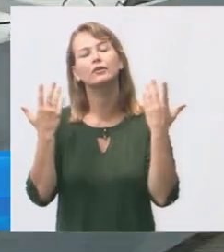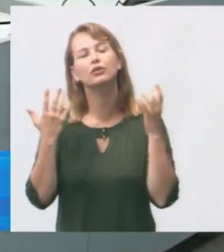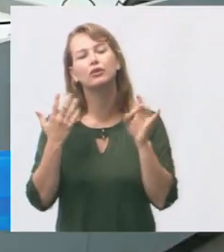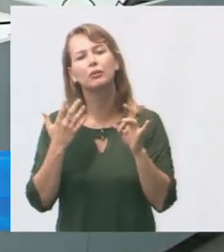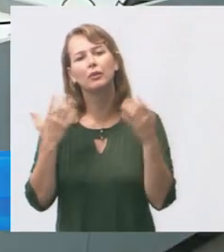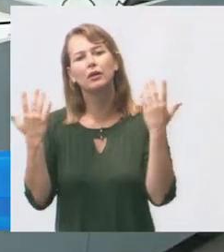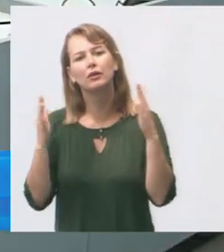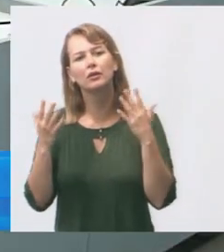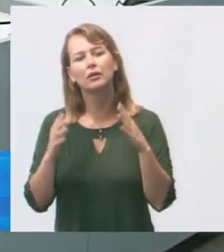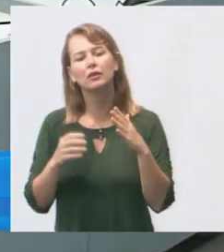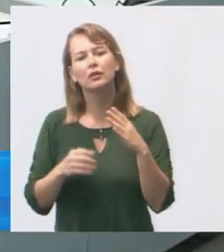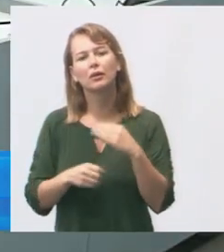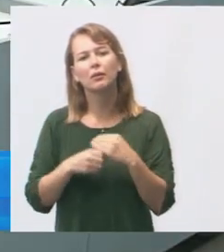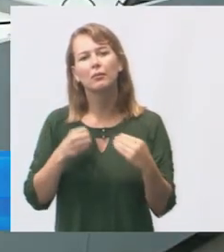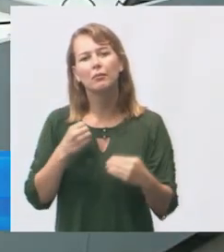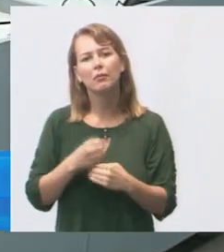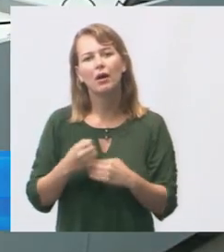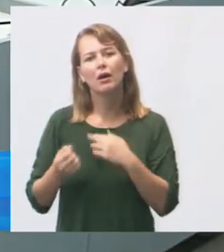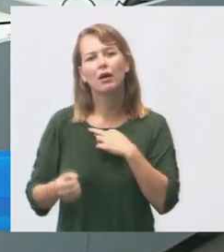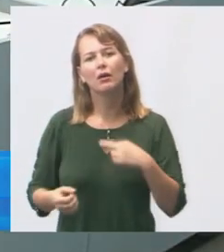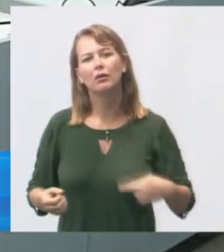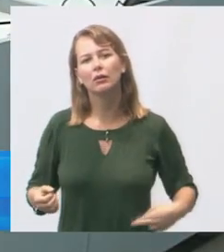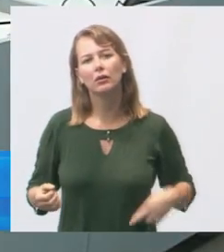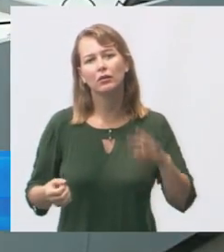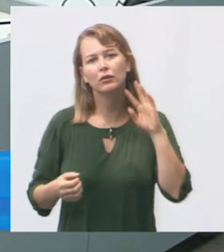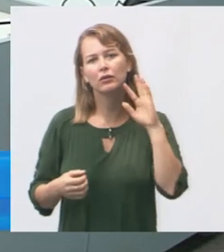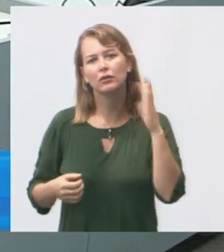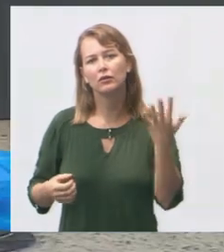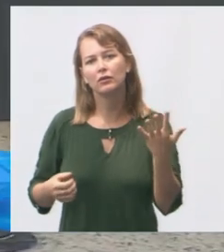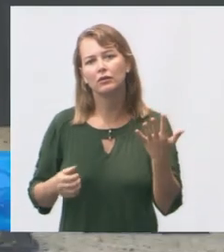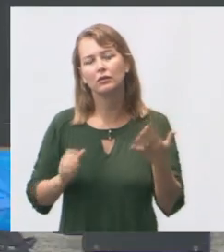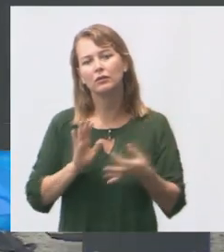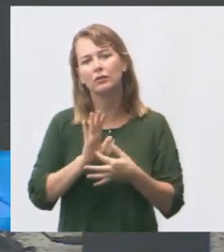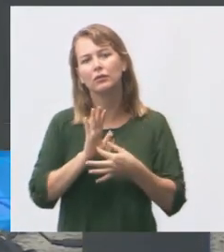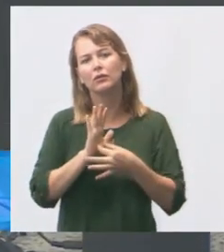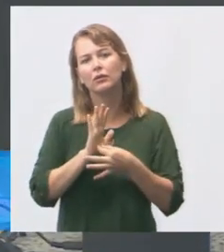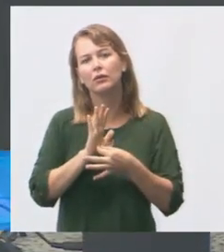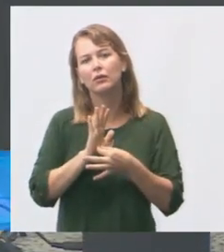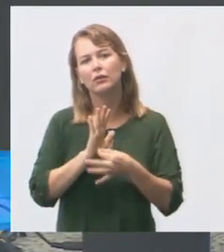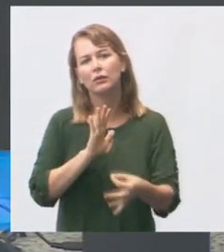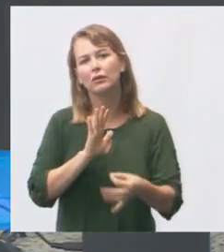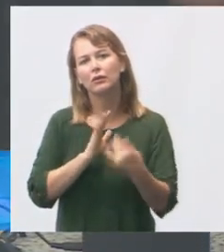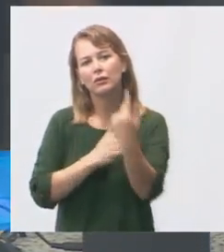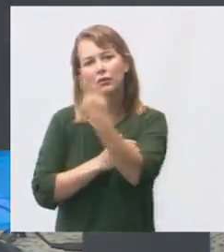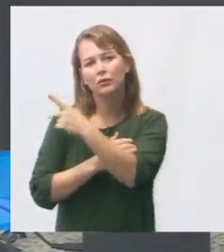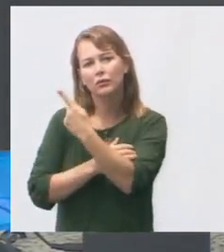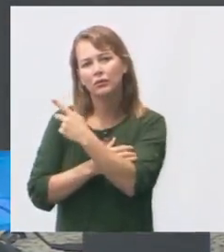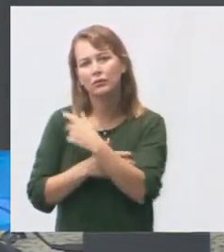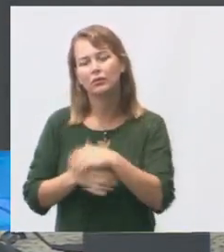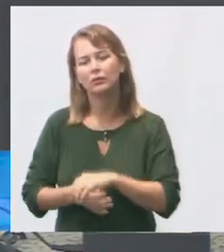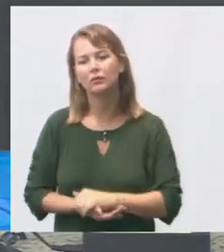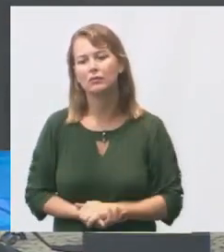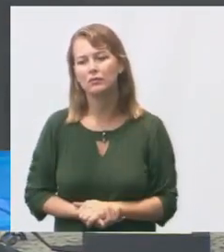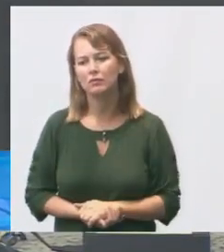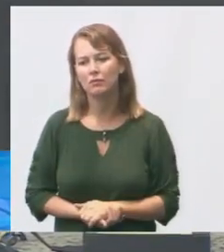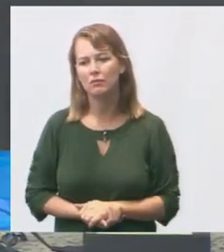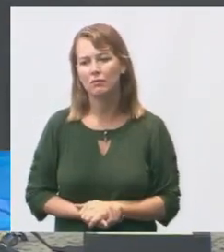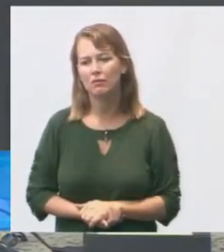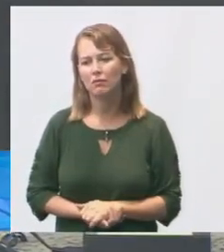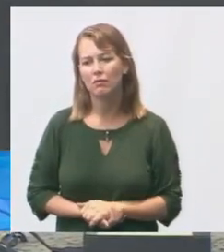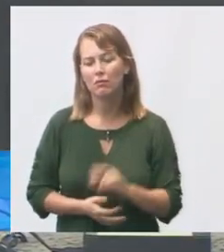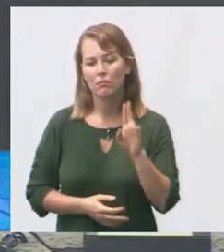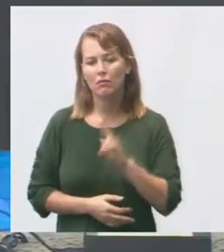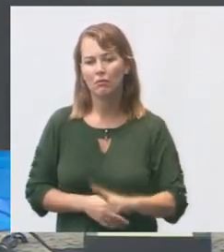relação ao bairro república da solução urbanística que foi apontada por vossa excelência o